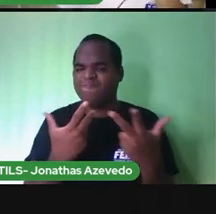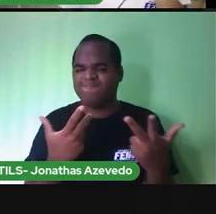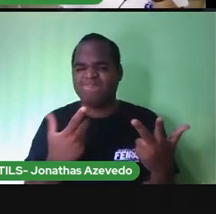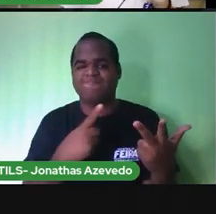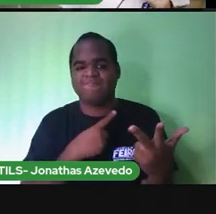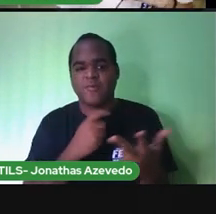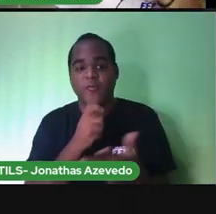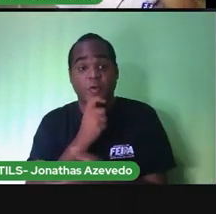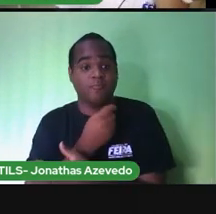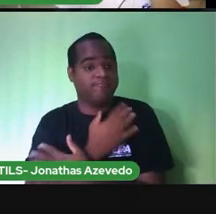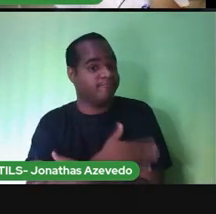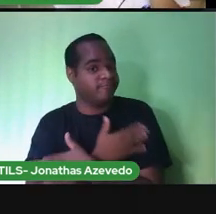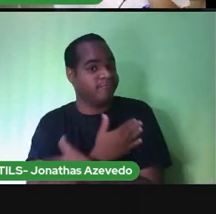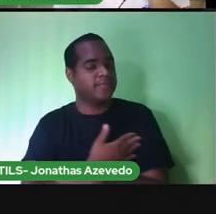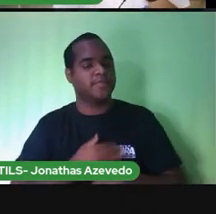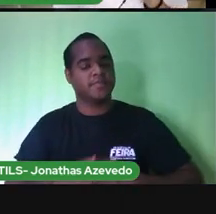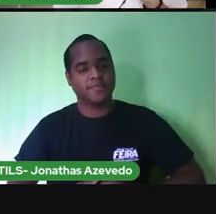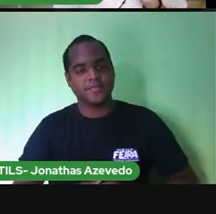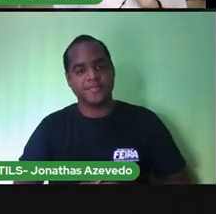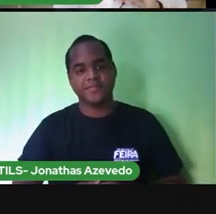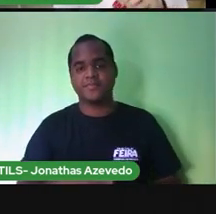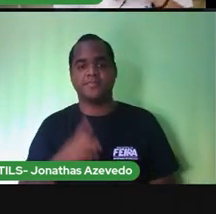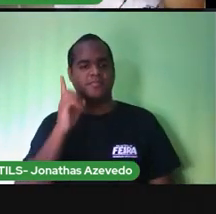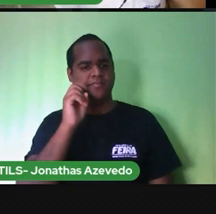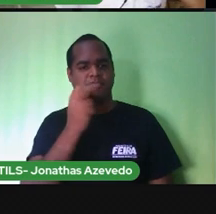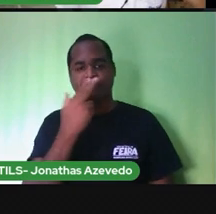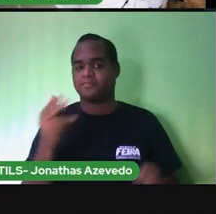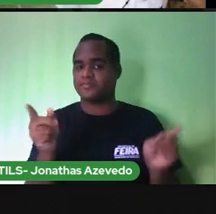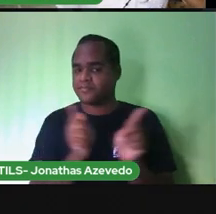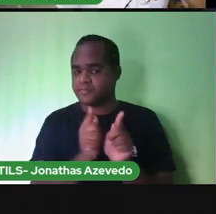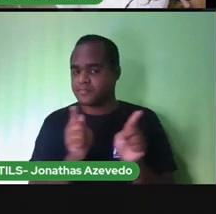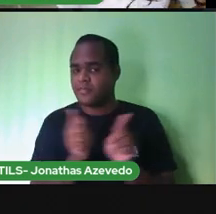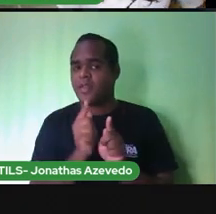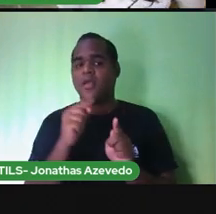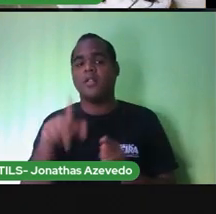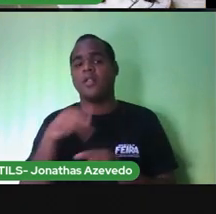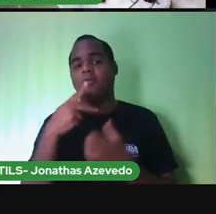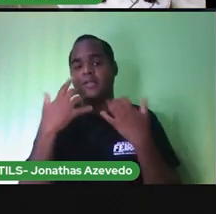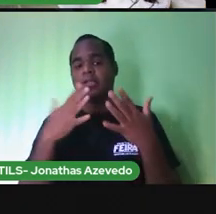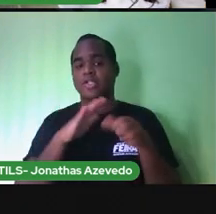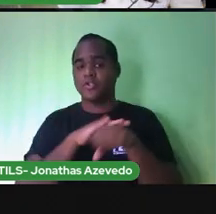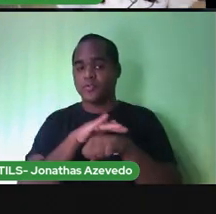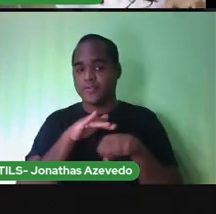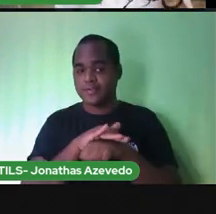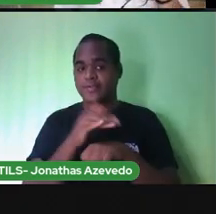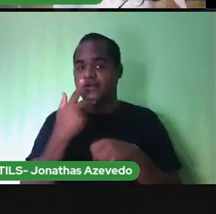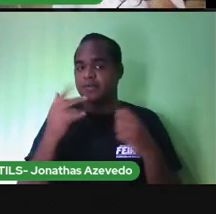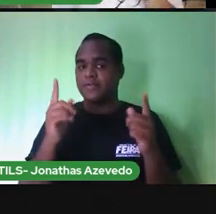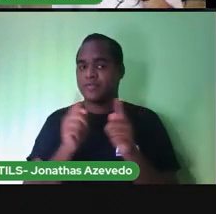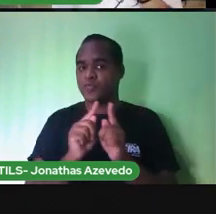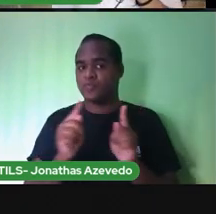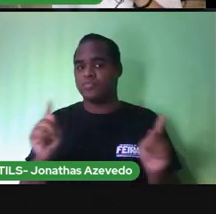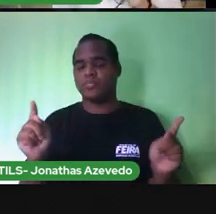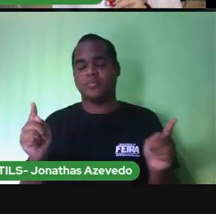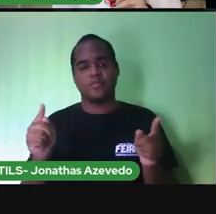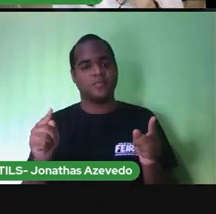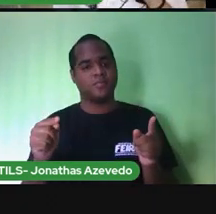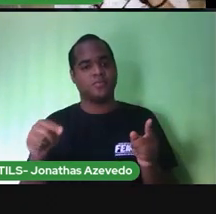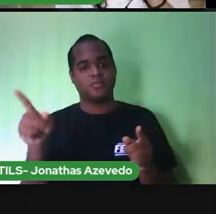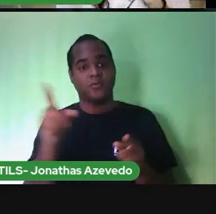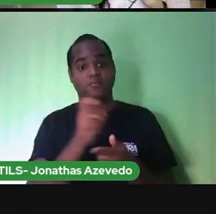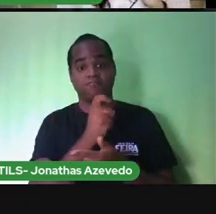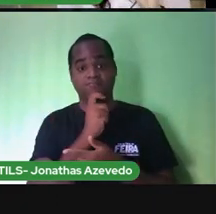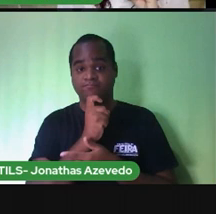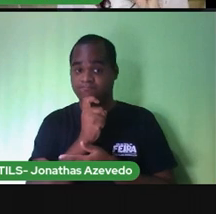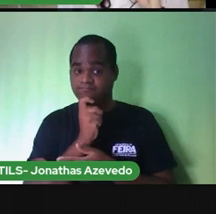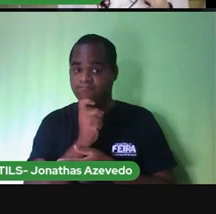Então, os dias são curtos e as noites são mais longas. O clima é frio